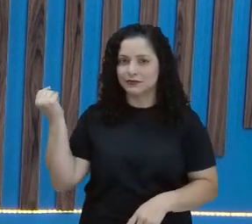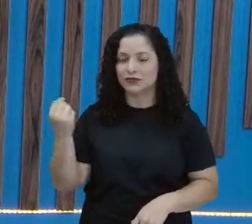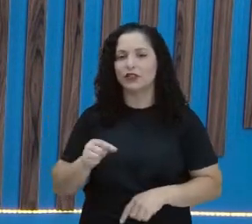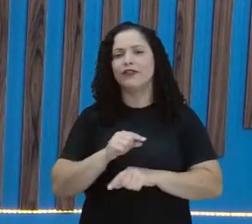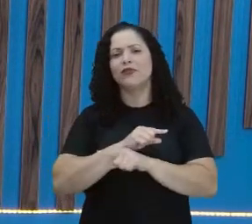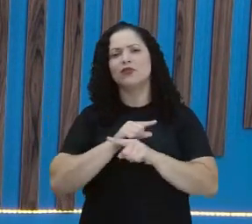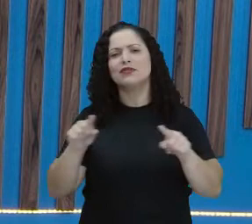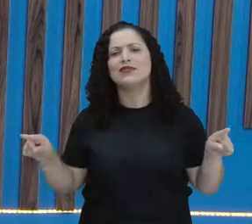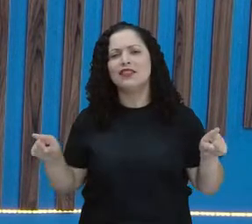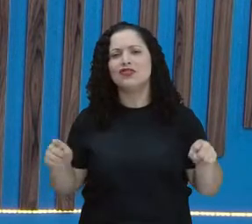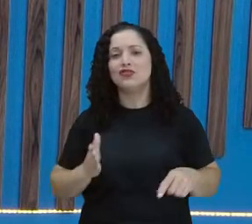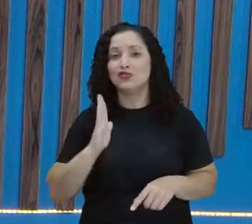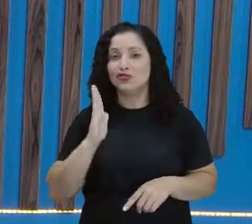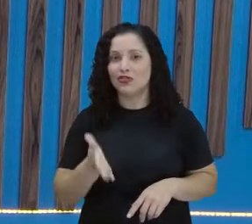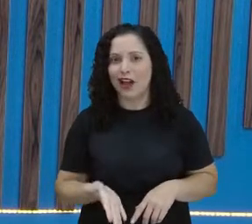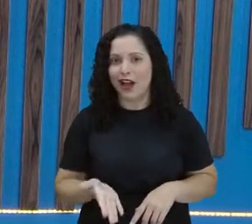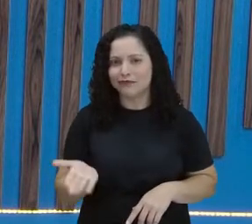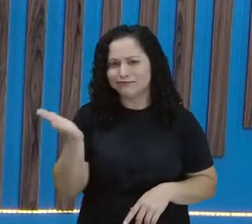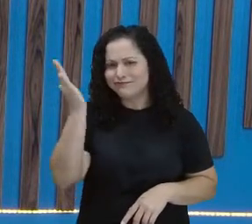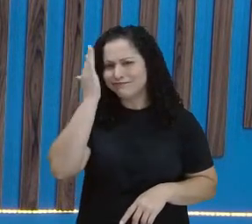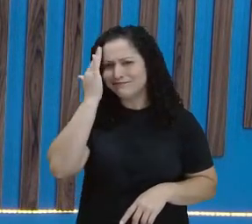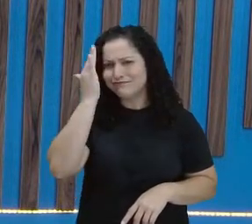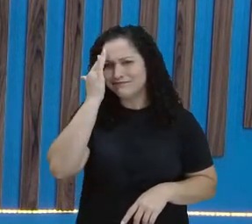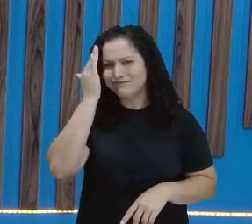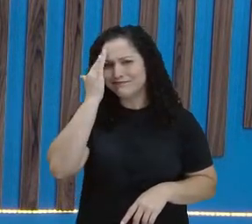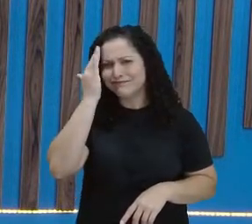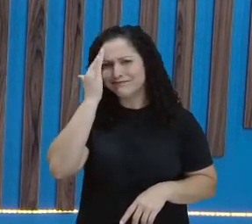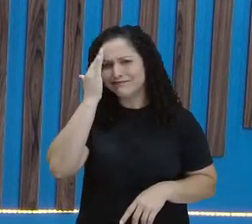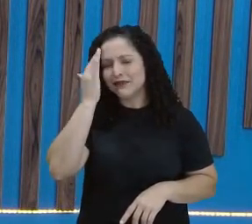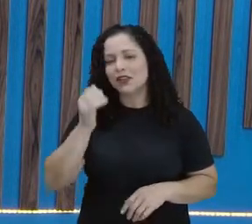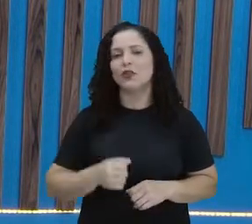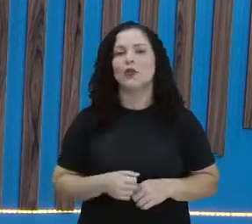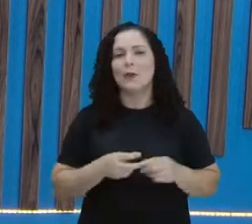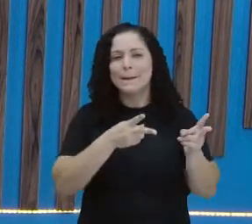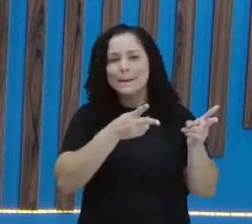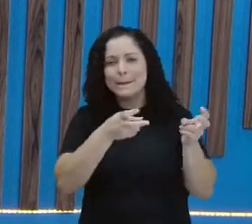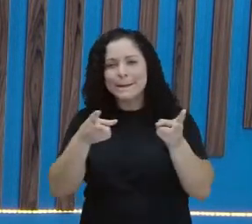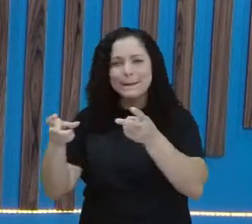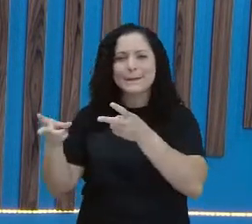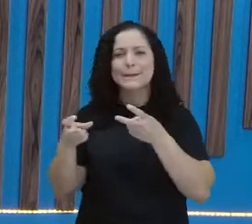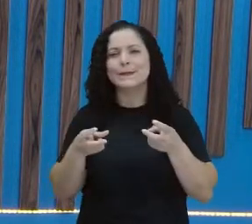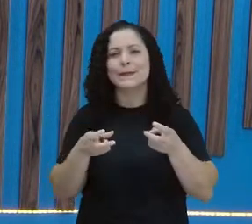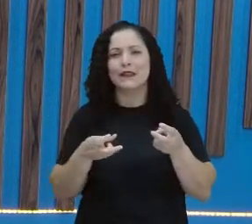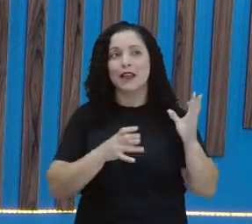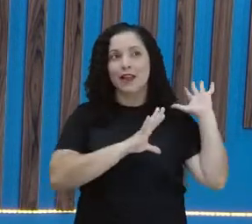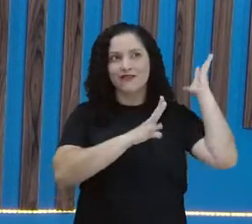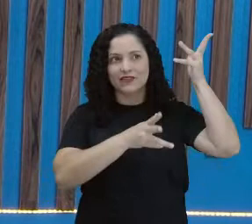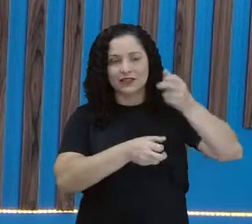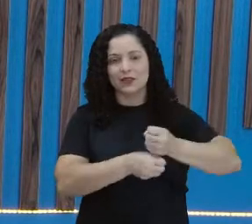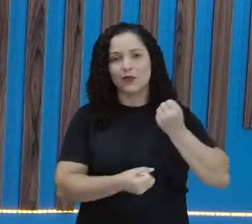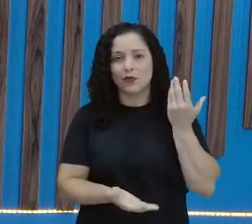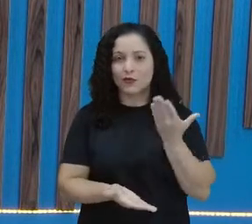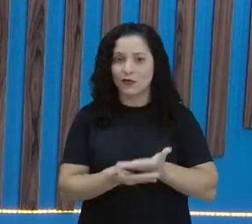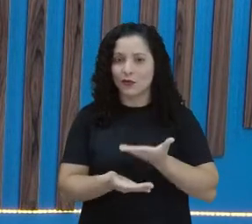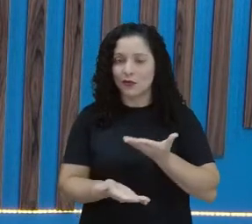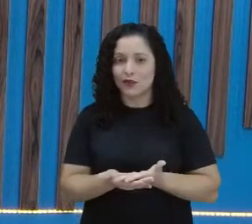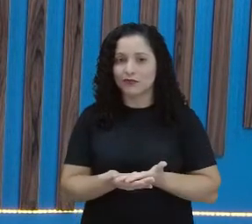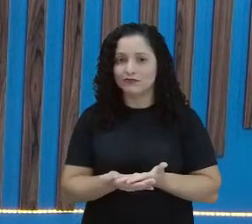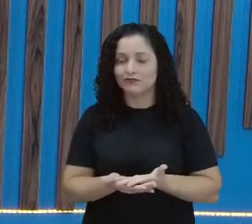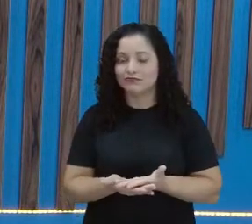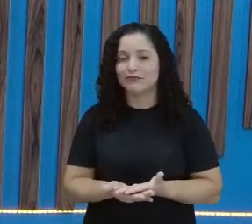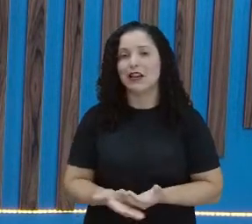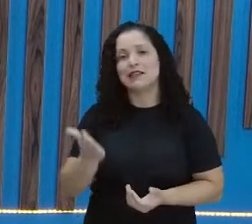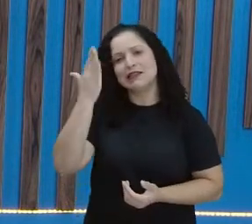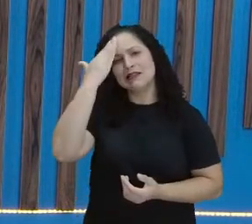já descobriram, estão pensando, revejam, revisem a nossa aula. Para você